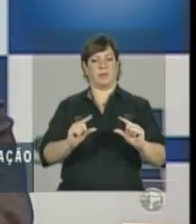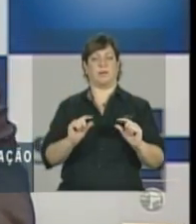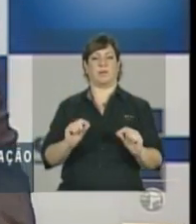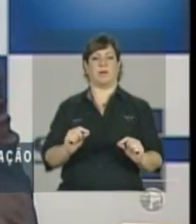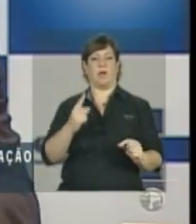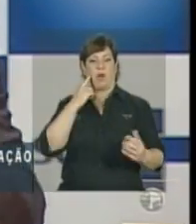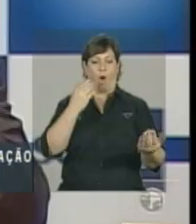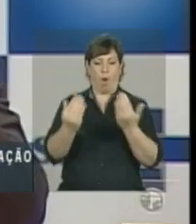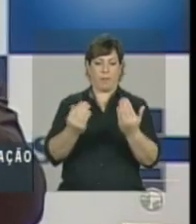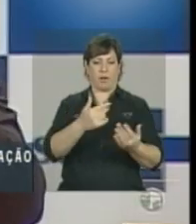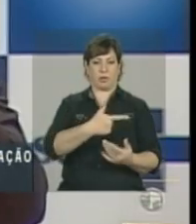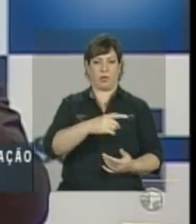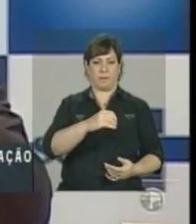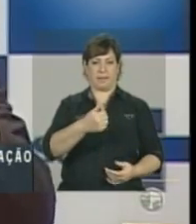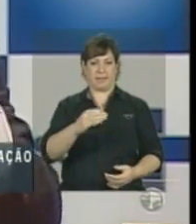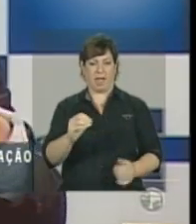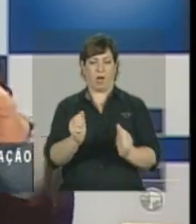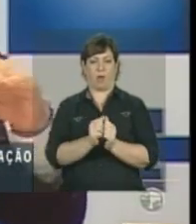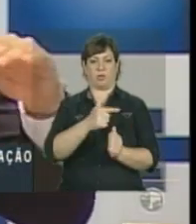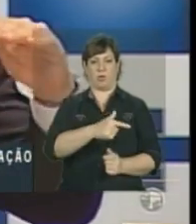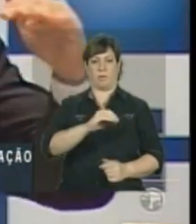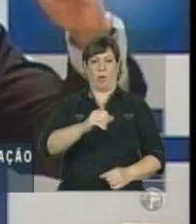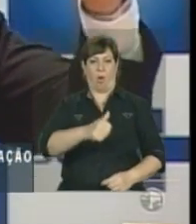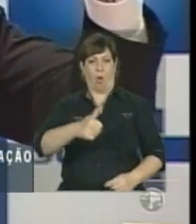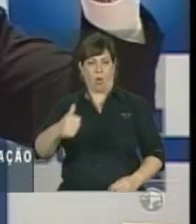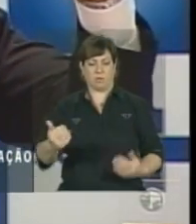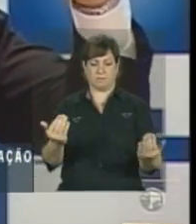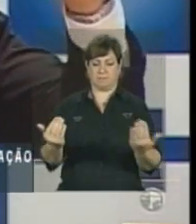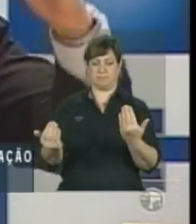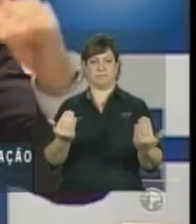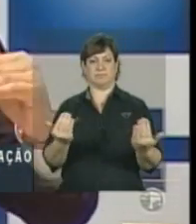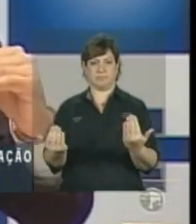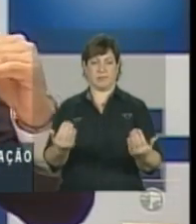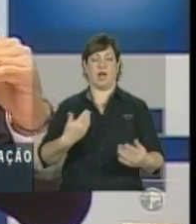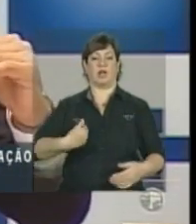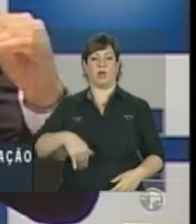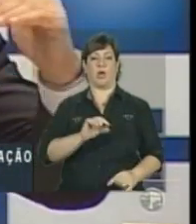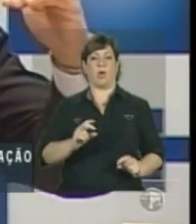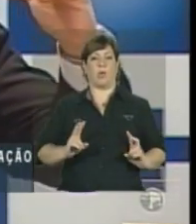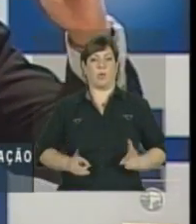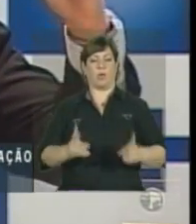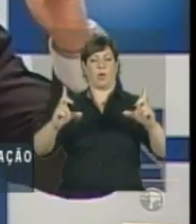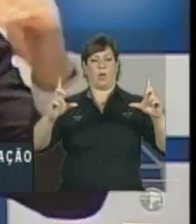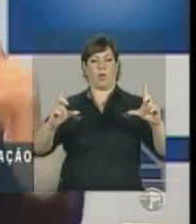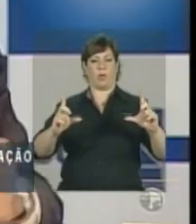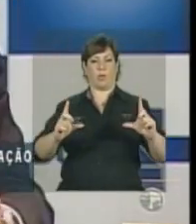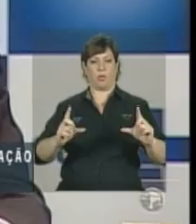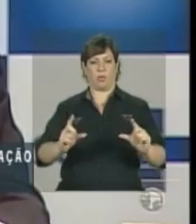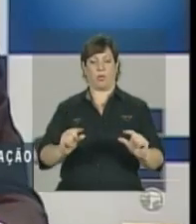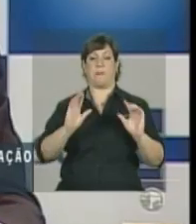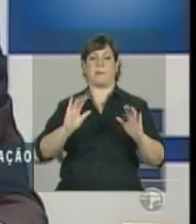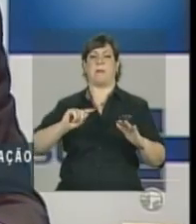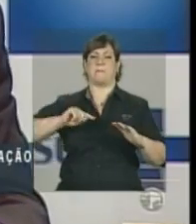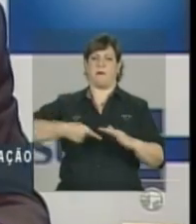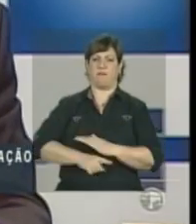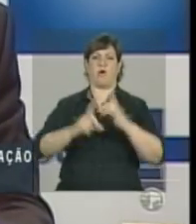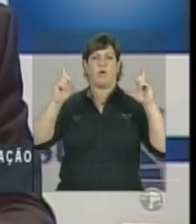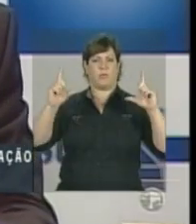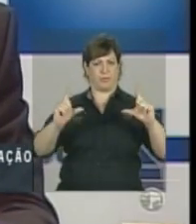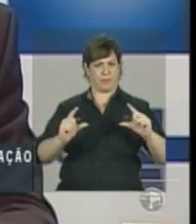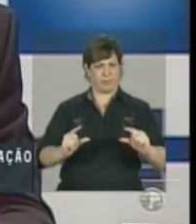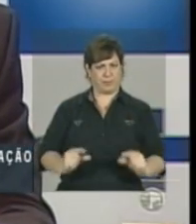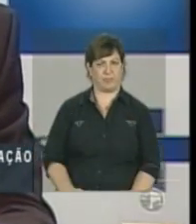Comparando 2010 com 2011, nós não só mantivemos uma curva de redução, mas intensificamos essa curva.